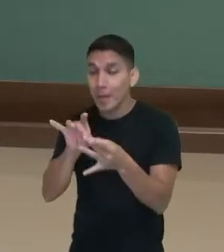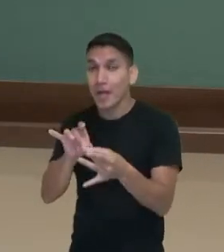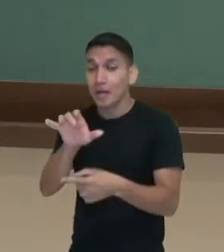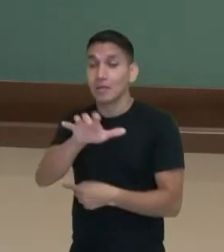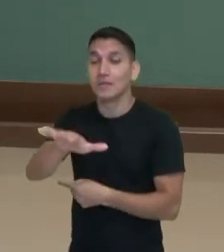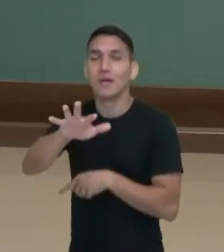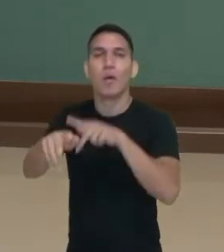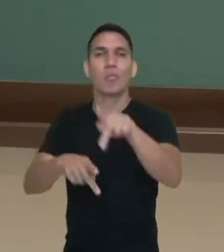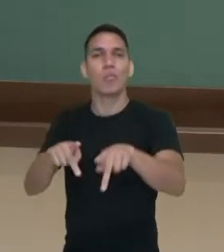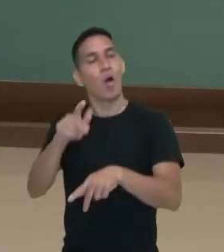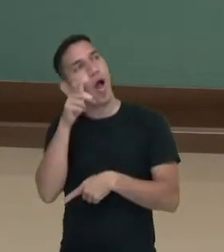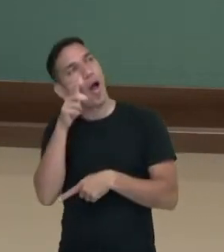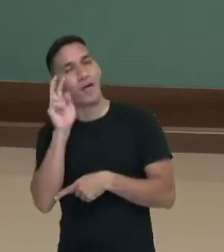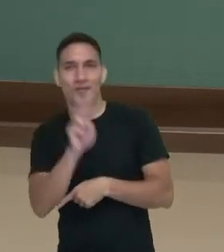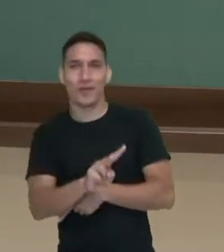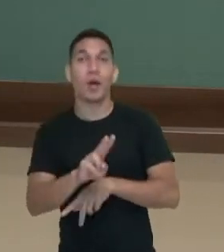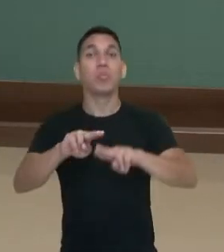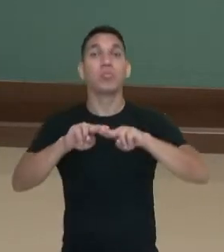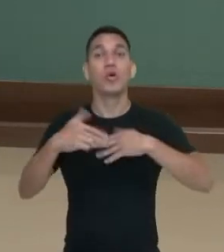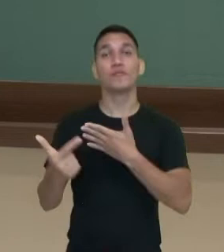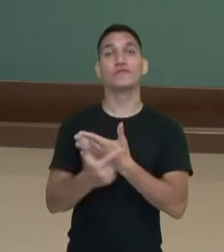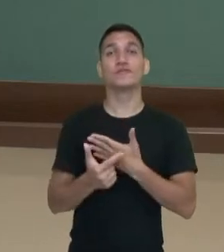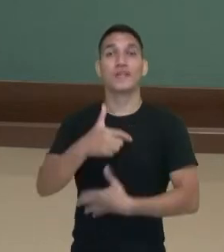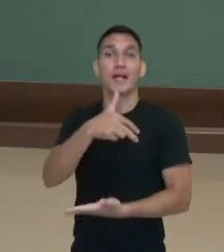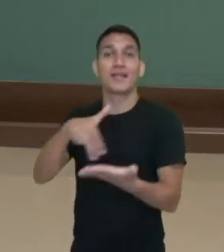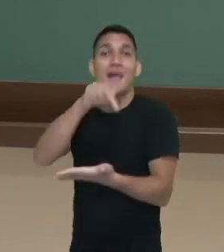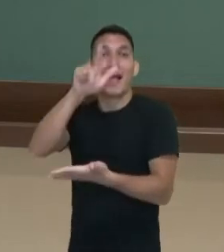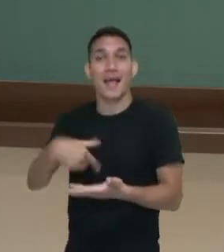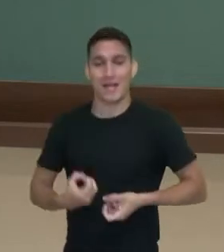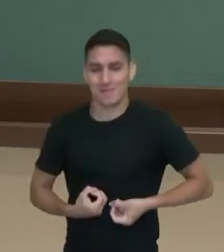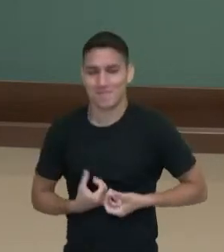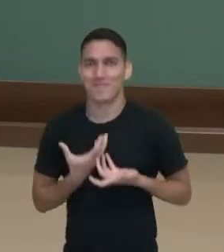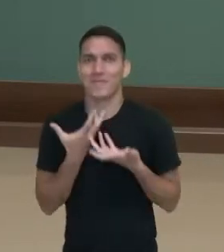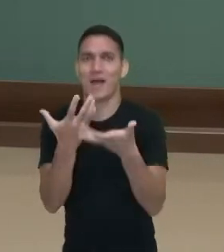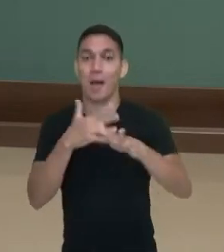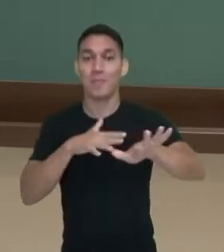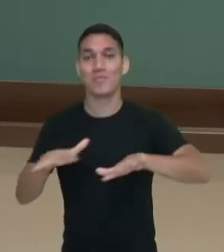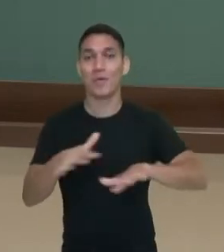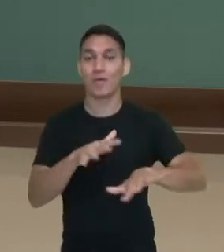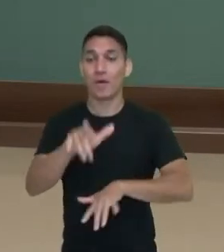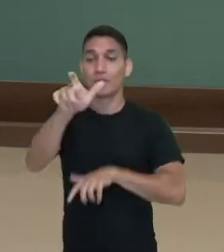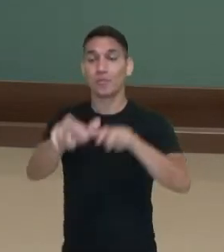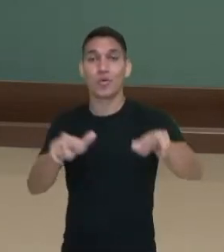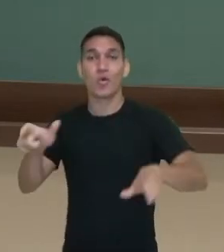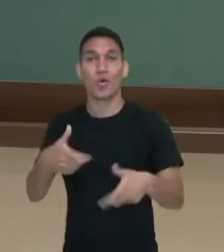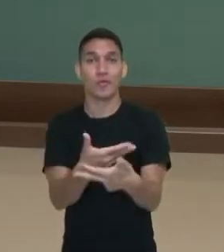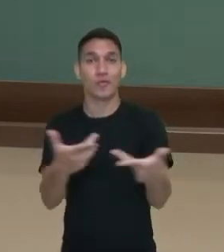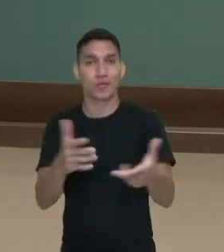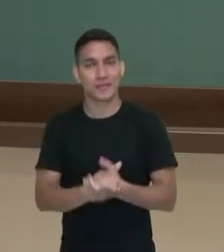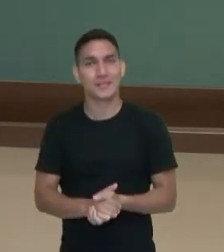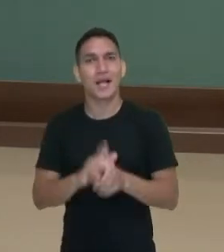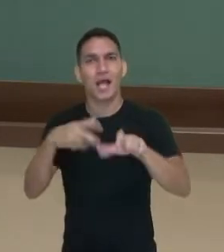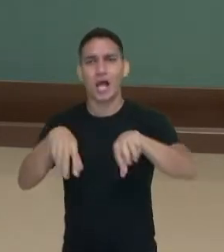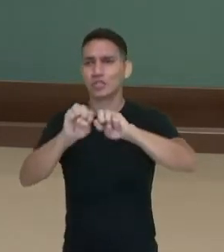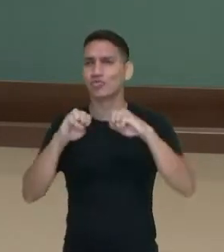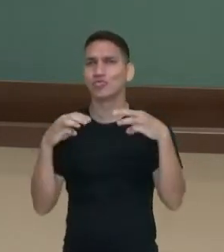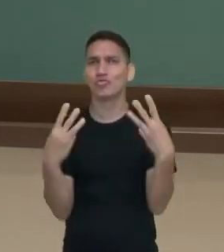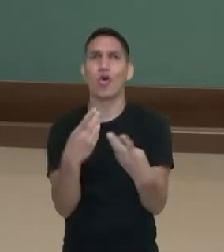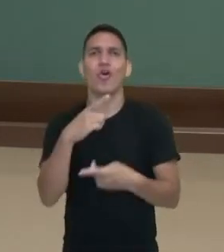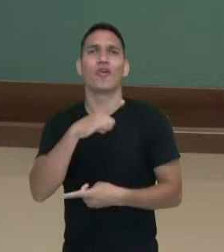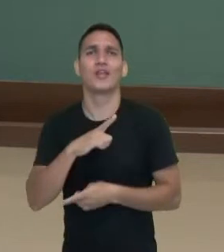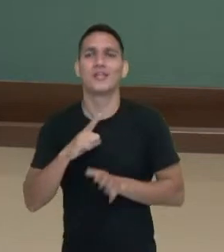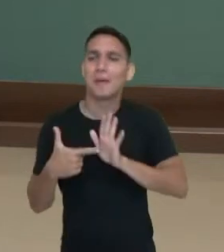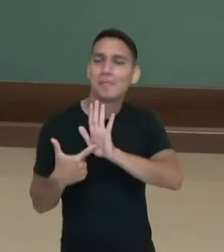a função da dança é se expressar o movimento para um determinado público. Espetáculo ou performance. Para fazer um espetáculo, uma